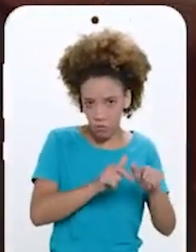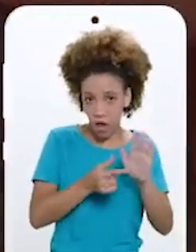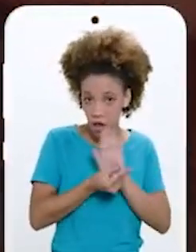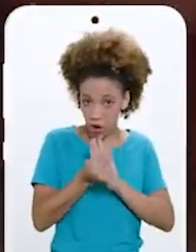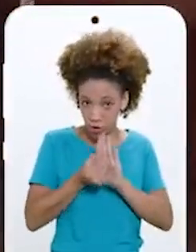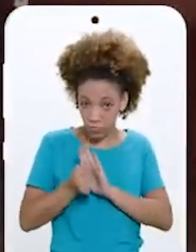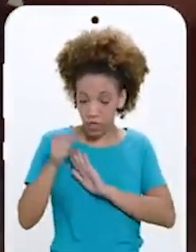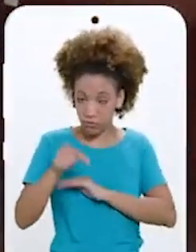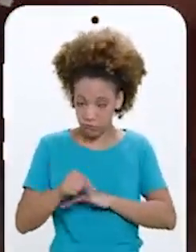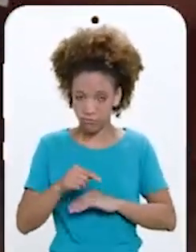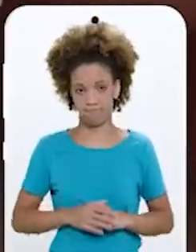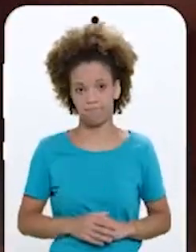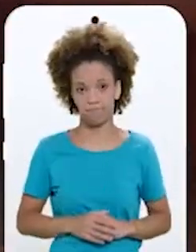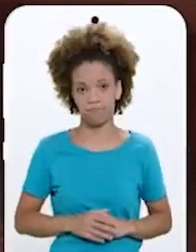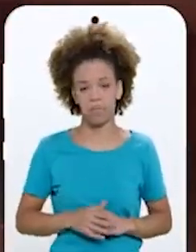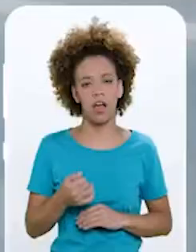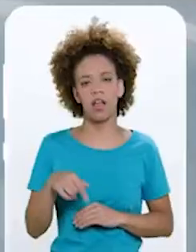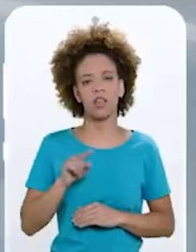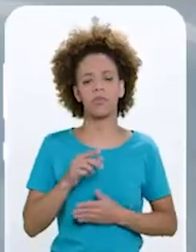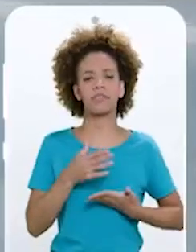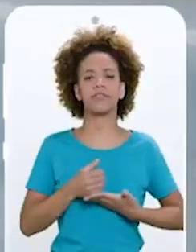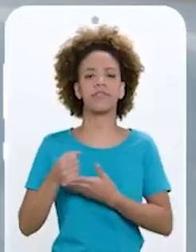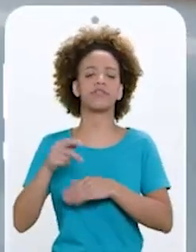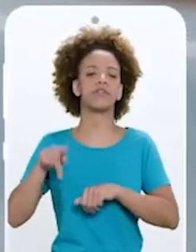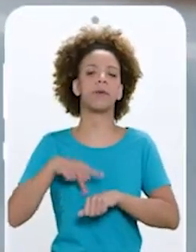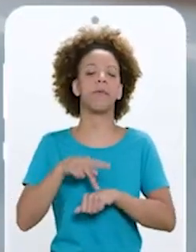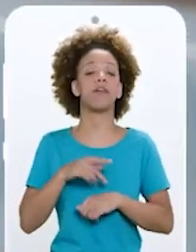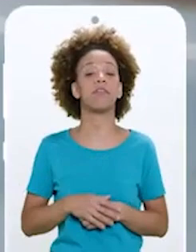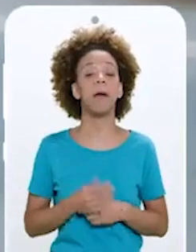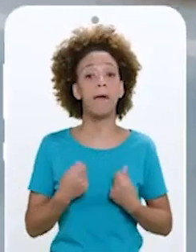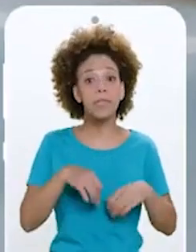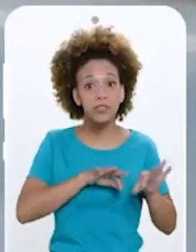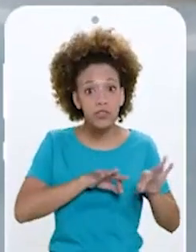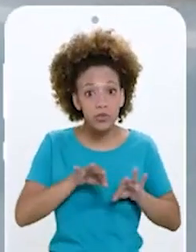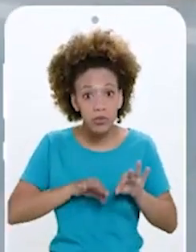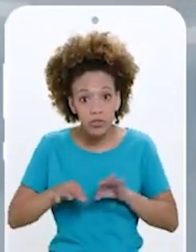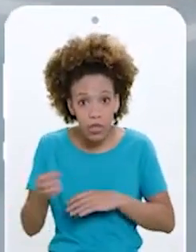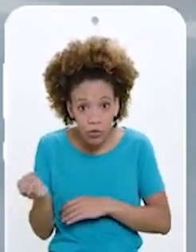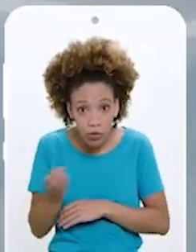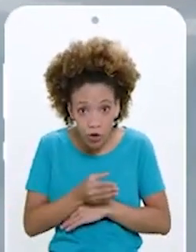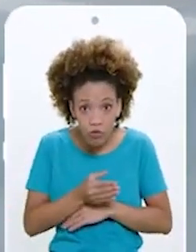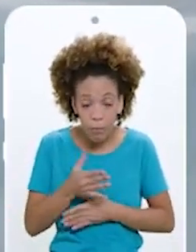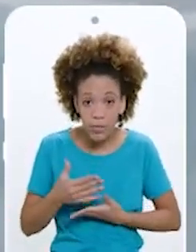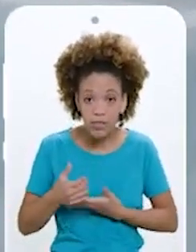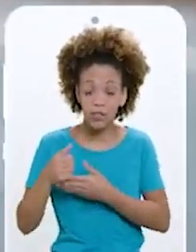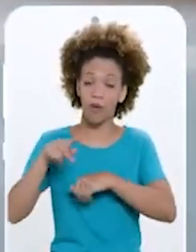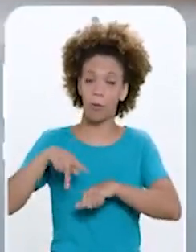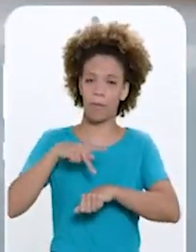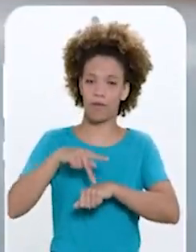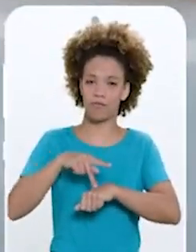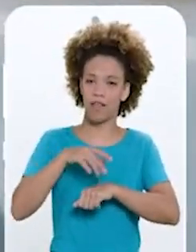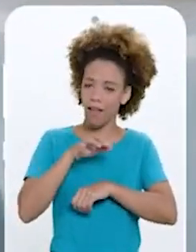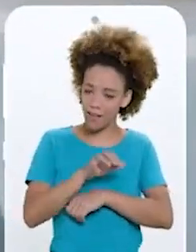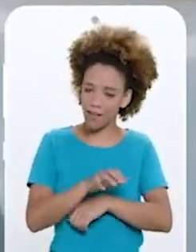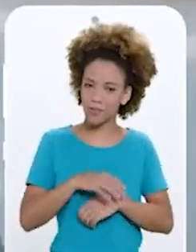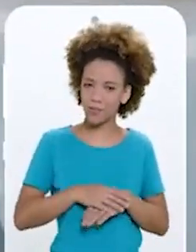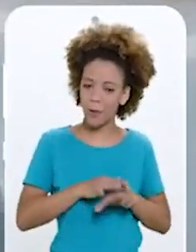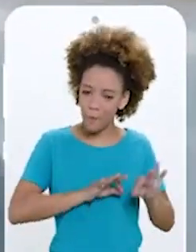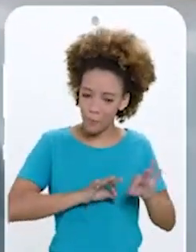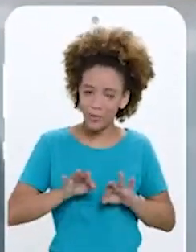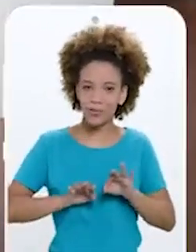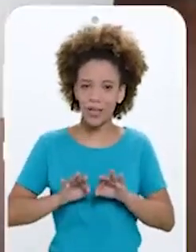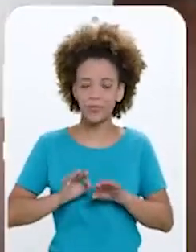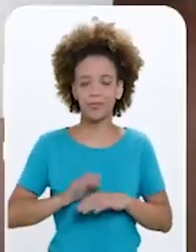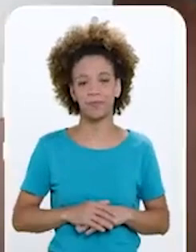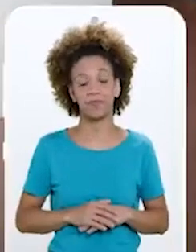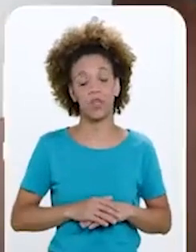dinheiro e gerar emprego aqui Não precisamos de salvadores da pátria Precisamos de projetos para salvar o país Nós precisamos exatamente disso De